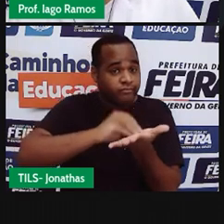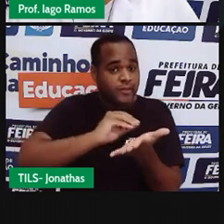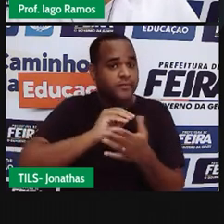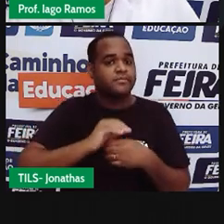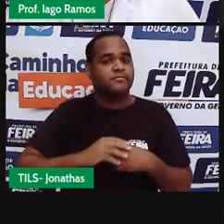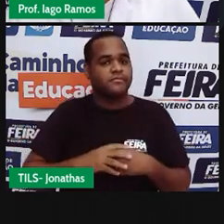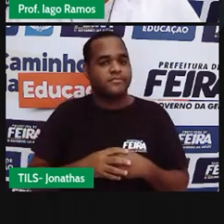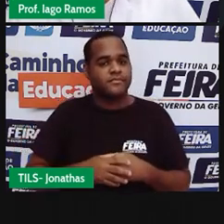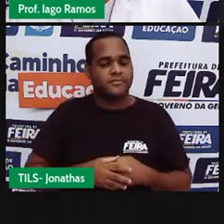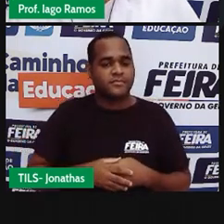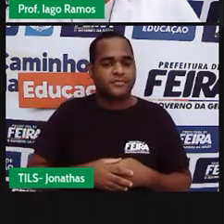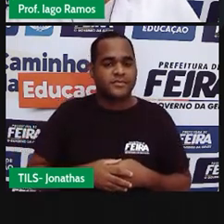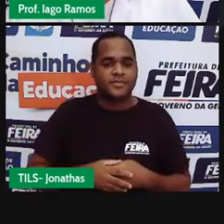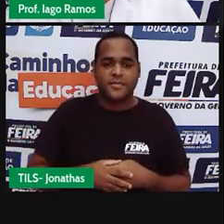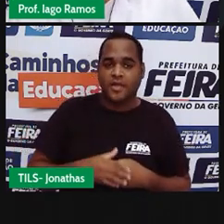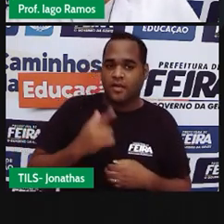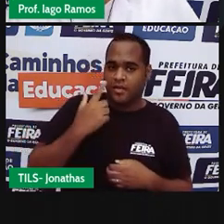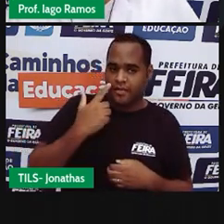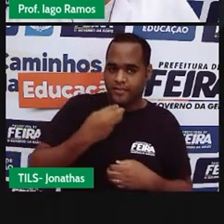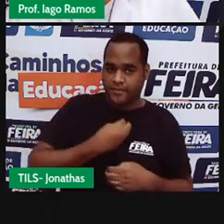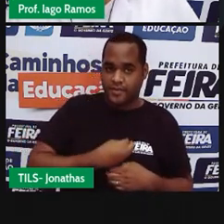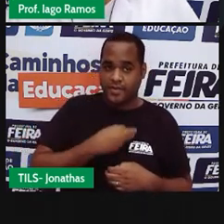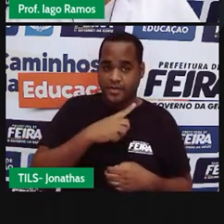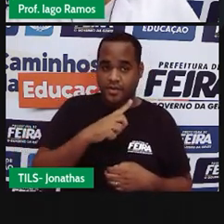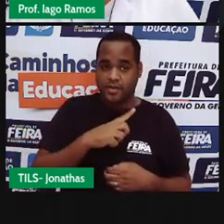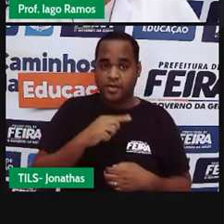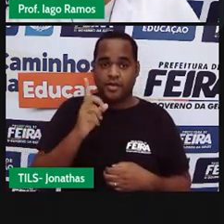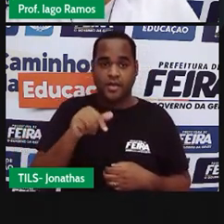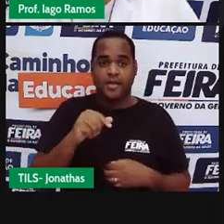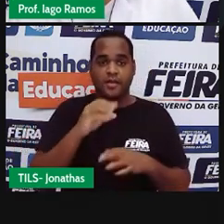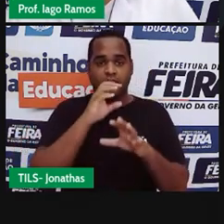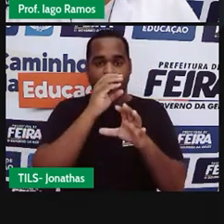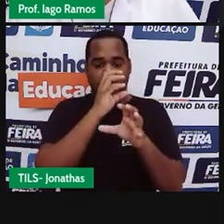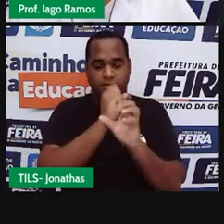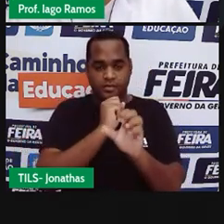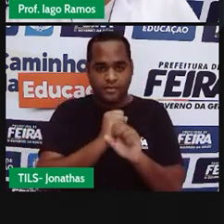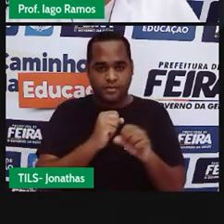Olha só, a gente tem esse ângulo interno.